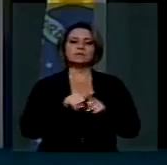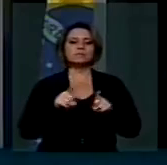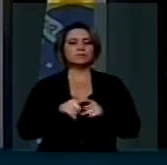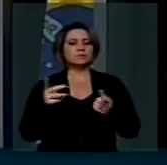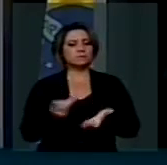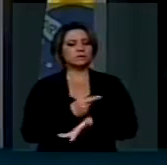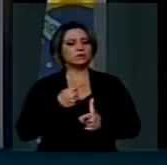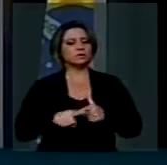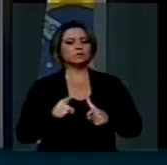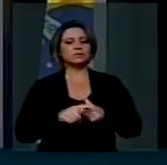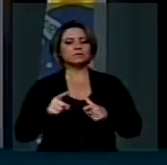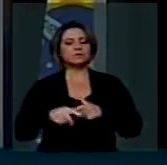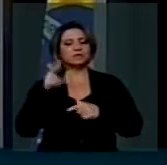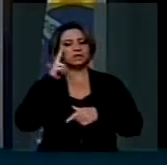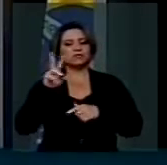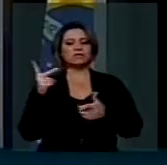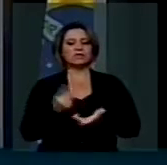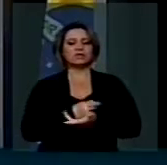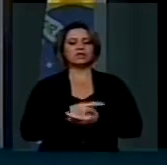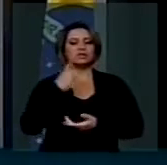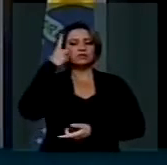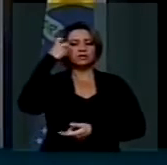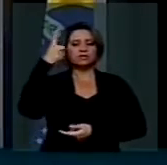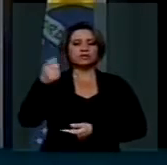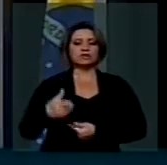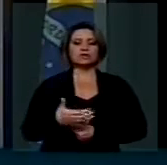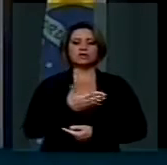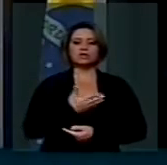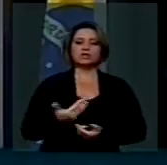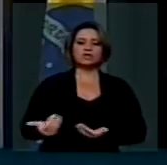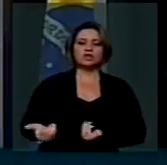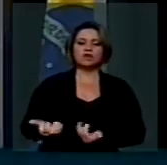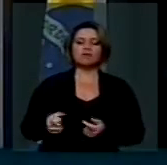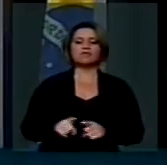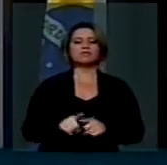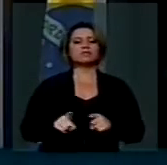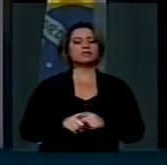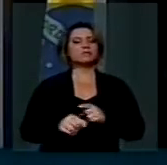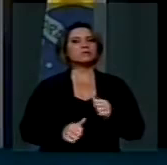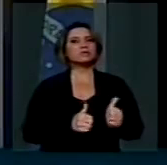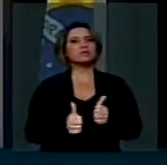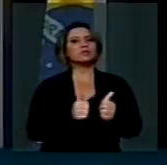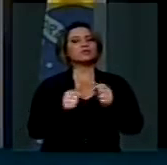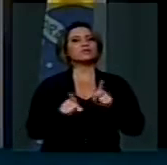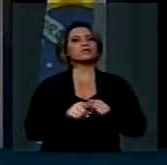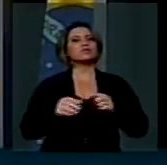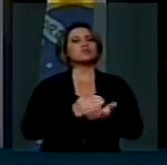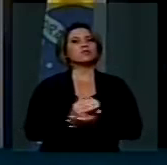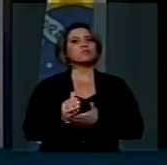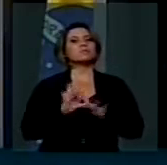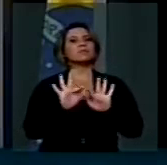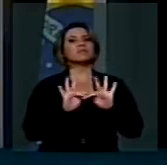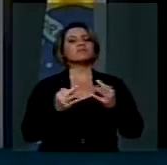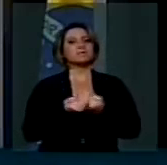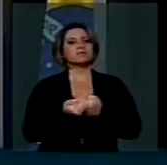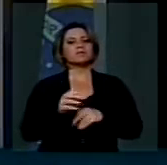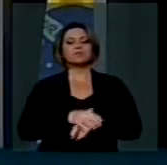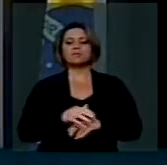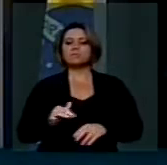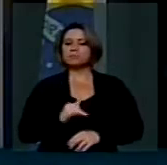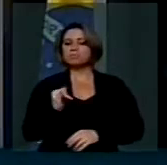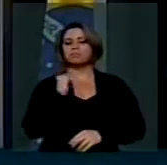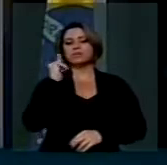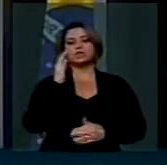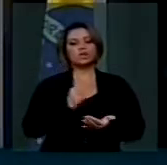triste de vermos tanta violência envolvendo jovens, adolescentes, o caminho começa na família. É sempre